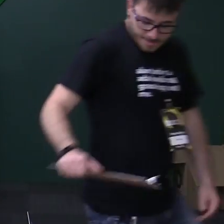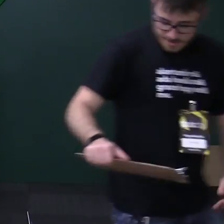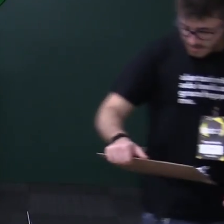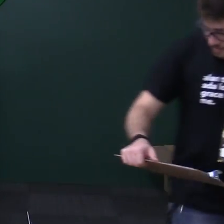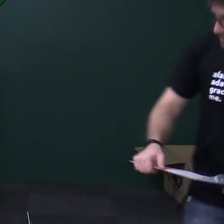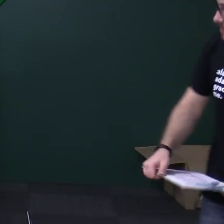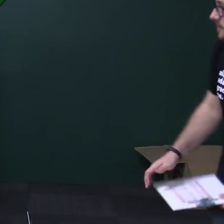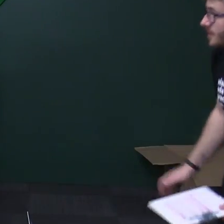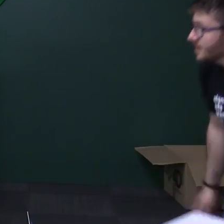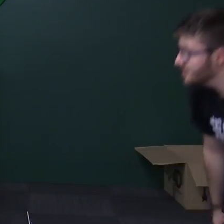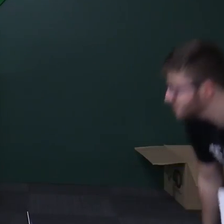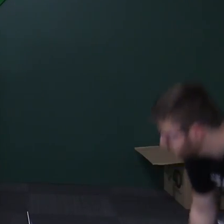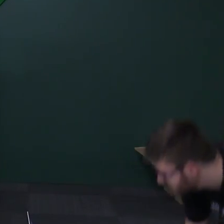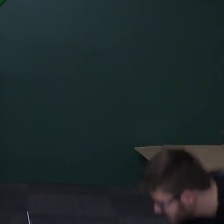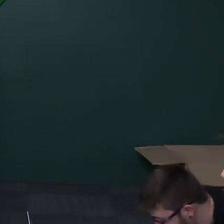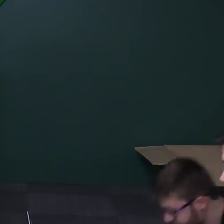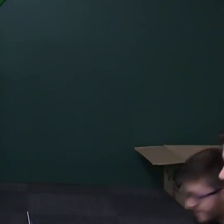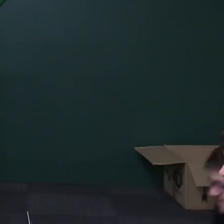Bom dia,